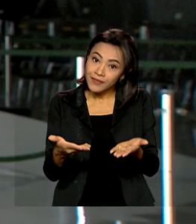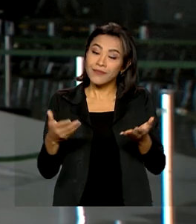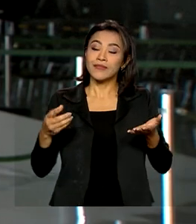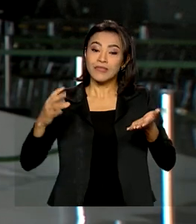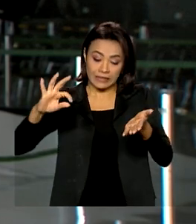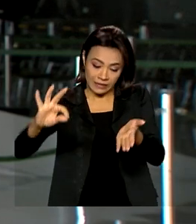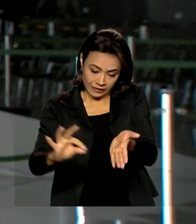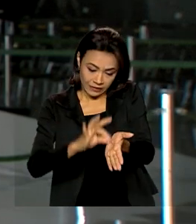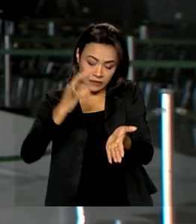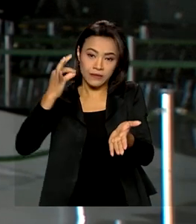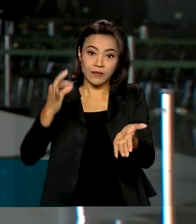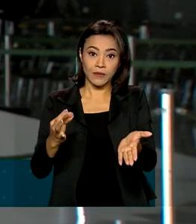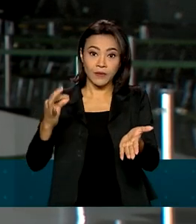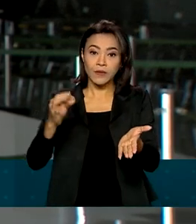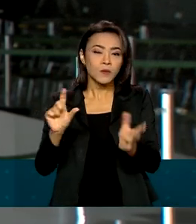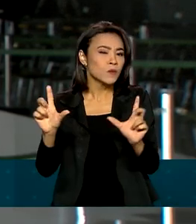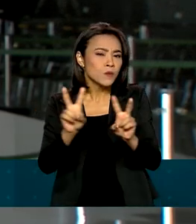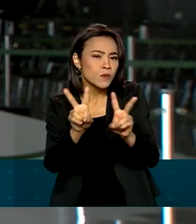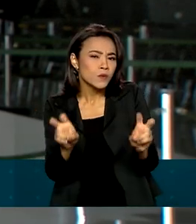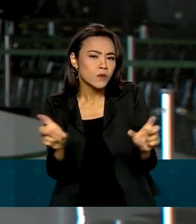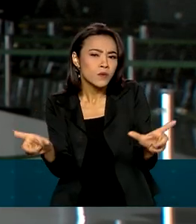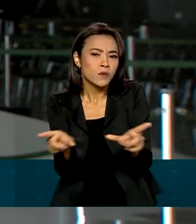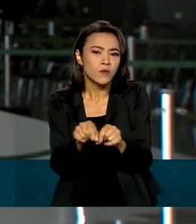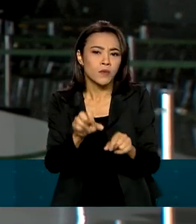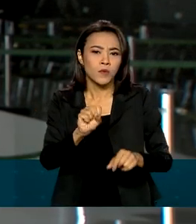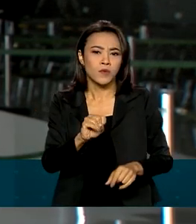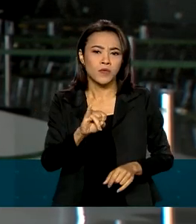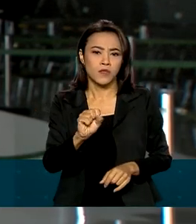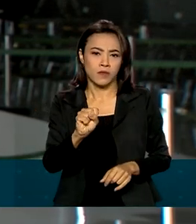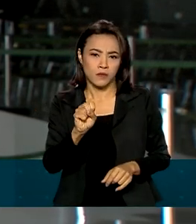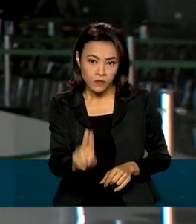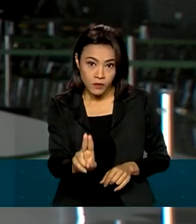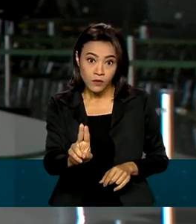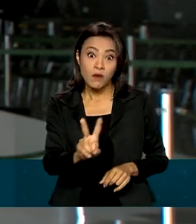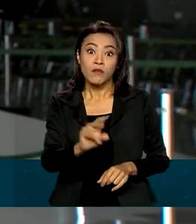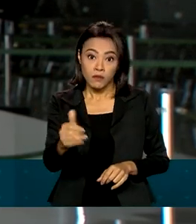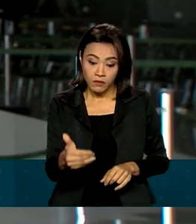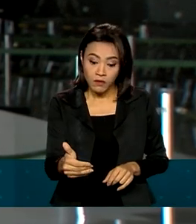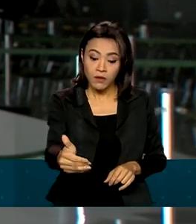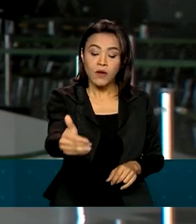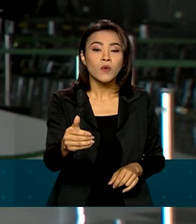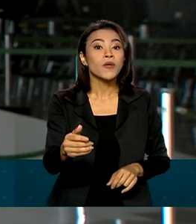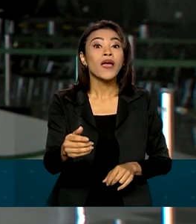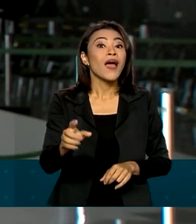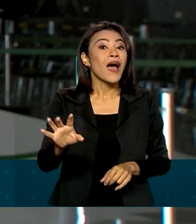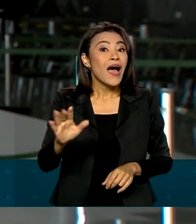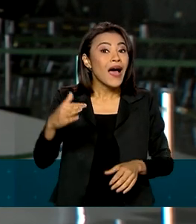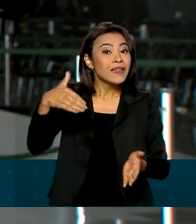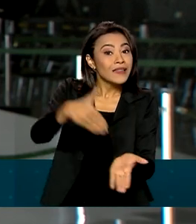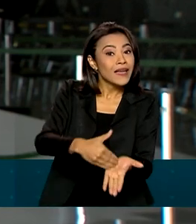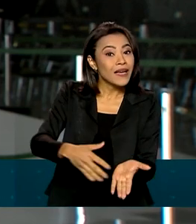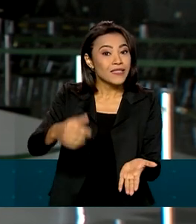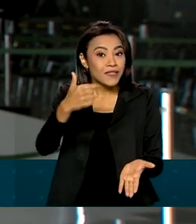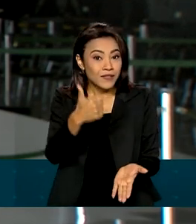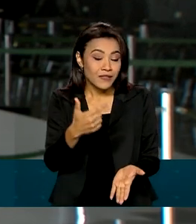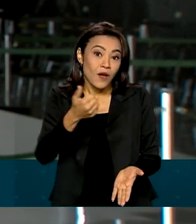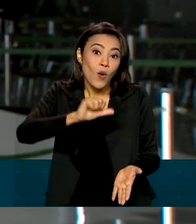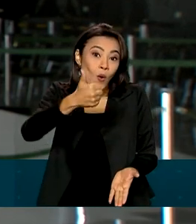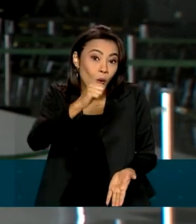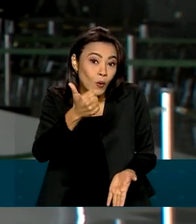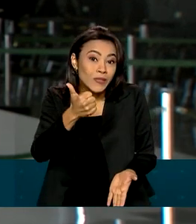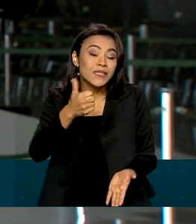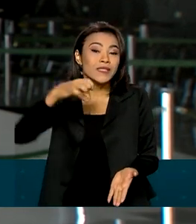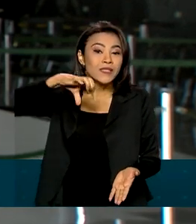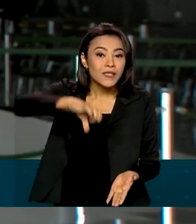inscrições para o sistema de seleção unificada, né? O SISU devem ser feitas até às 23h59min